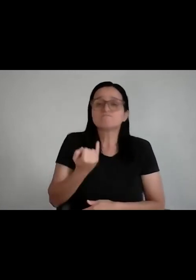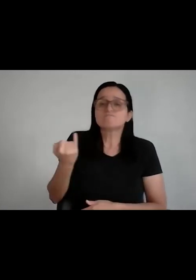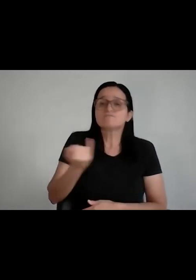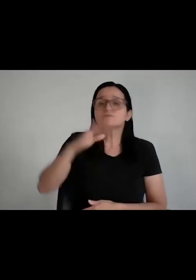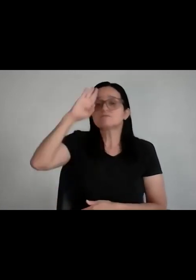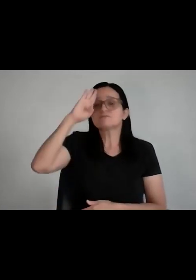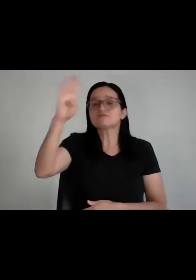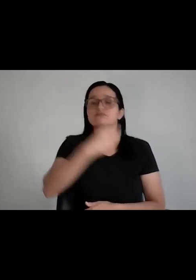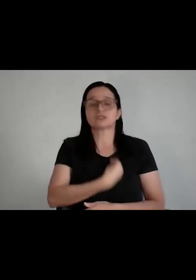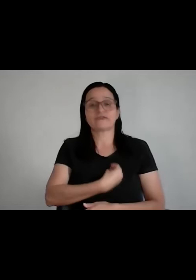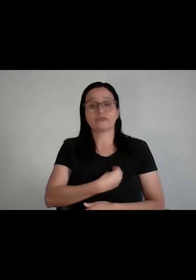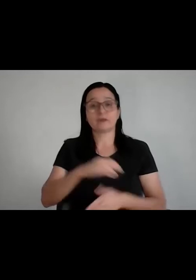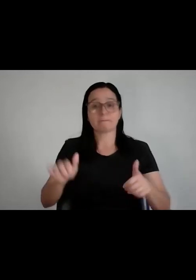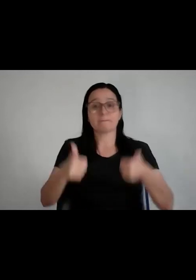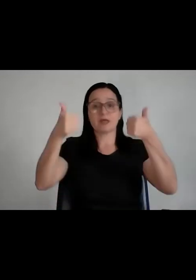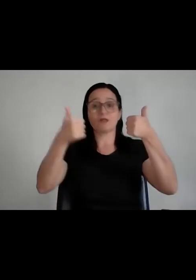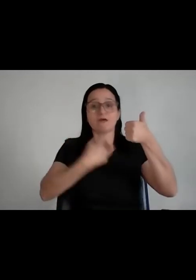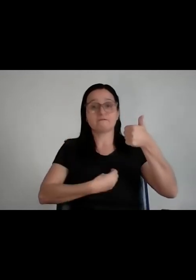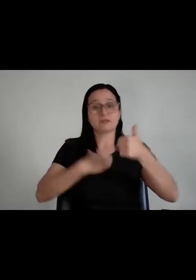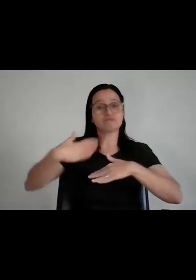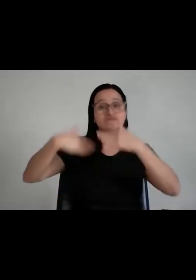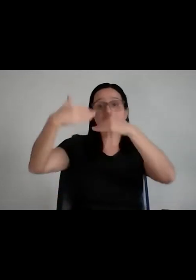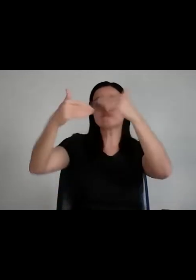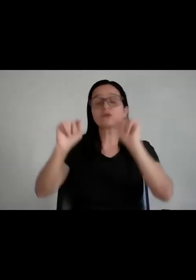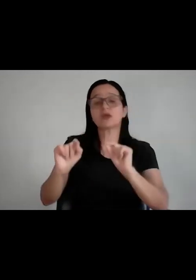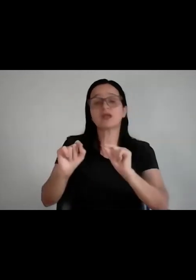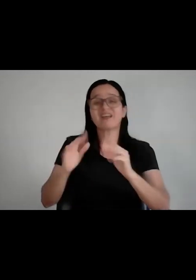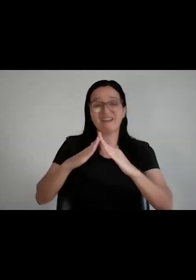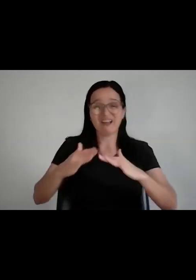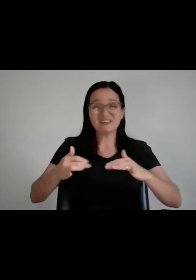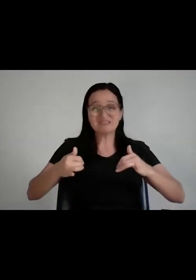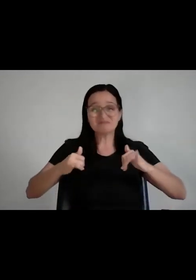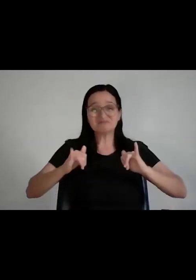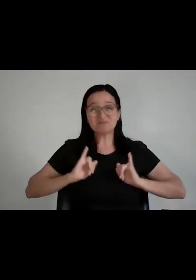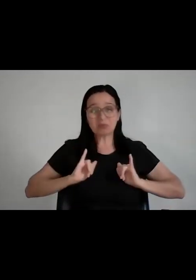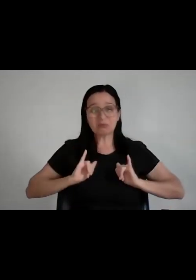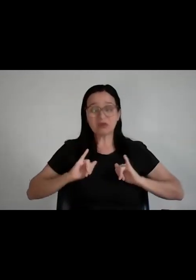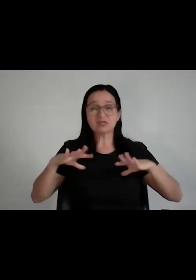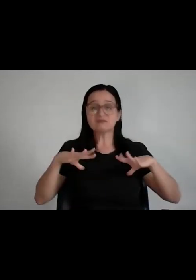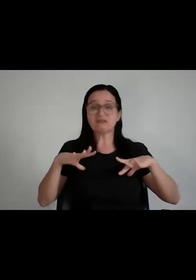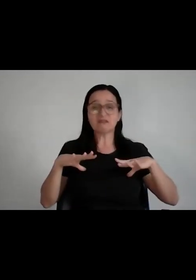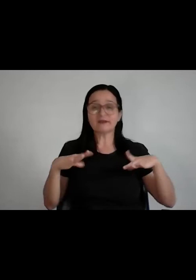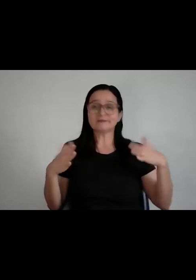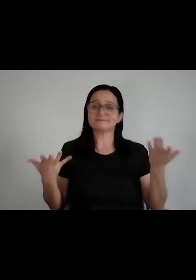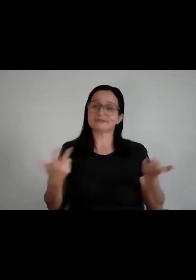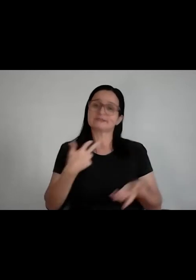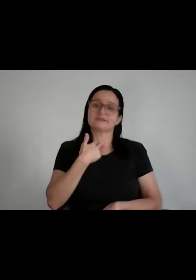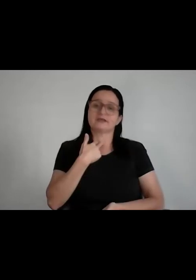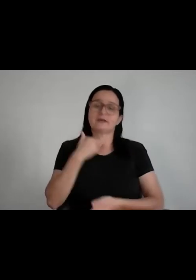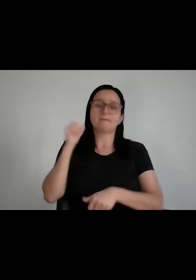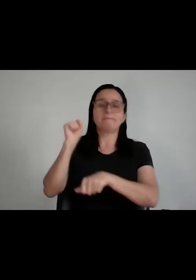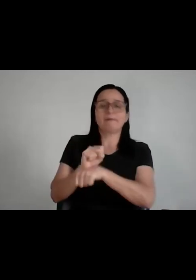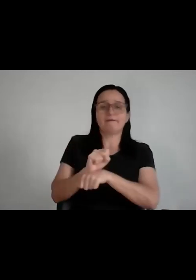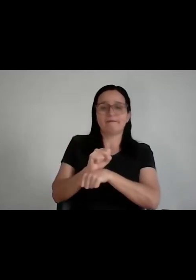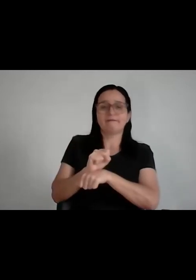é você melhorar de vida, é carreira, o você está fazendo em casa olhando para o teto, entendeu? Dá um tempo lá do Netflix,